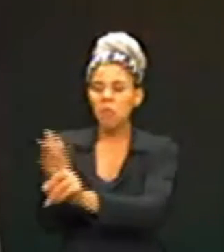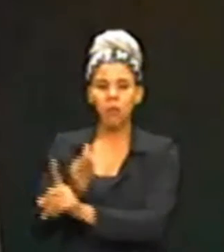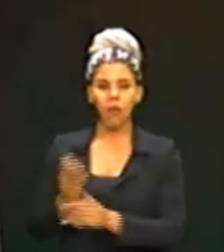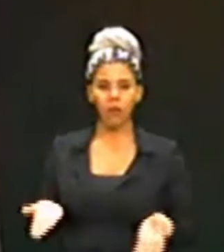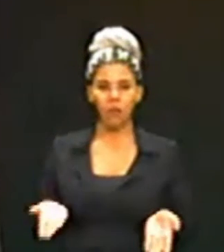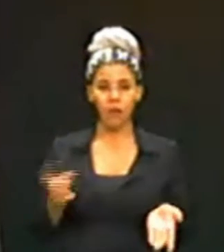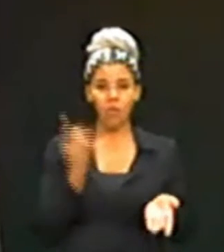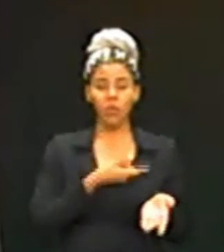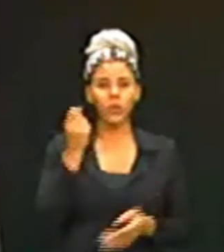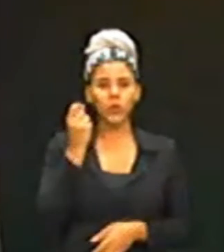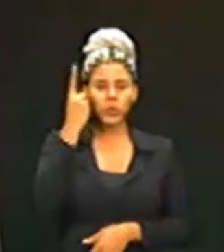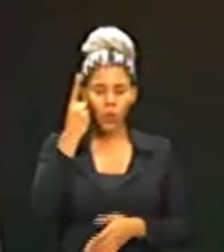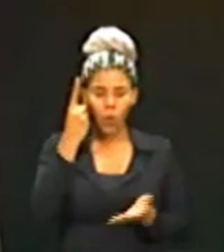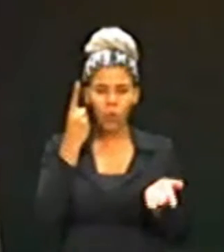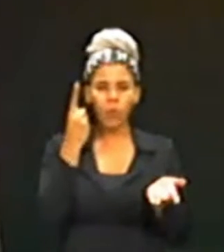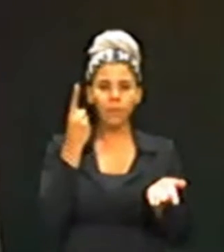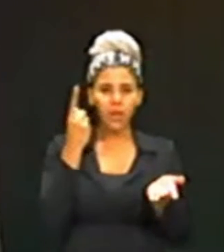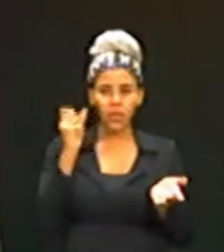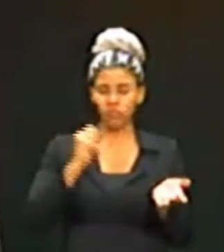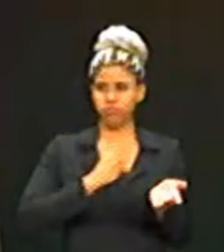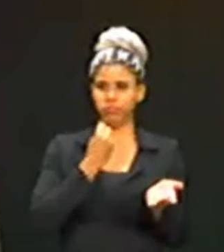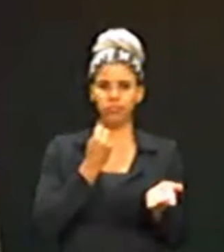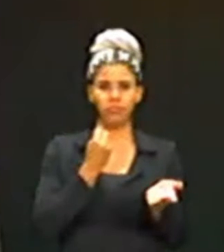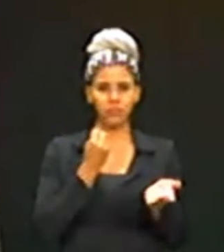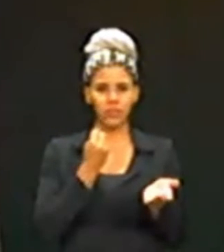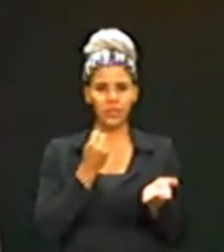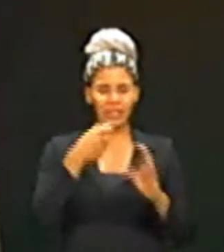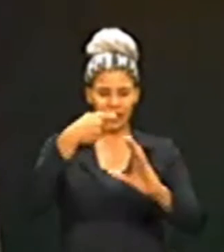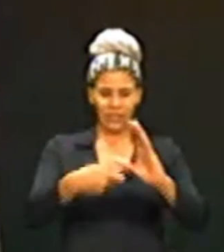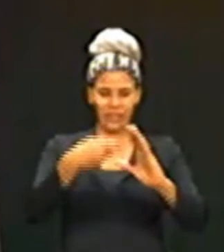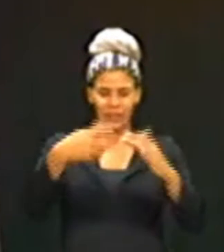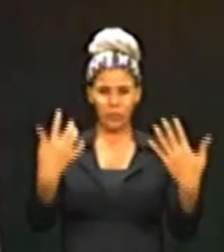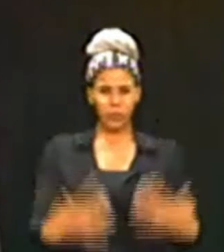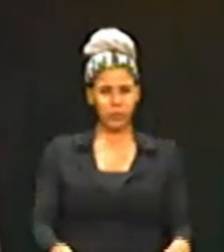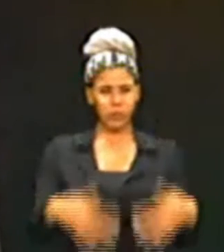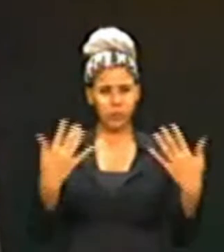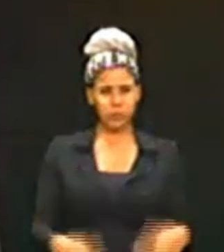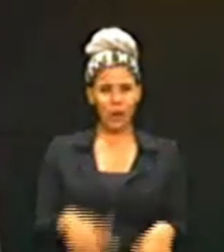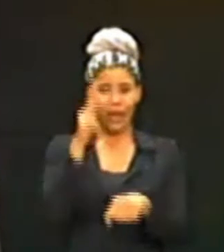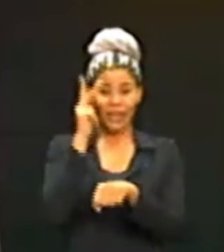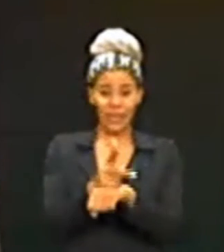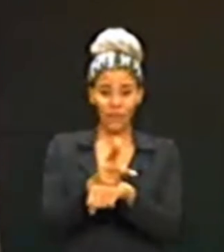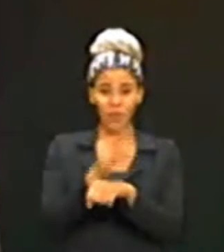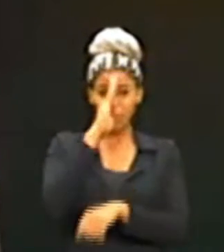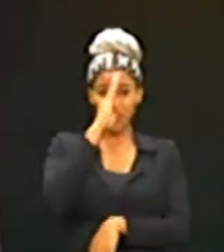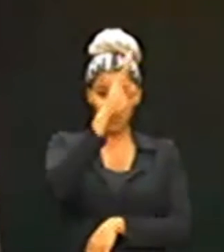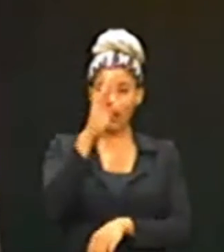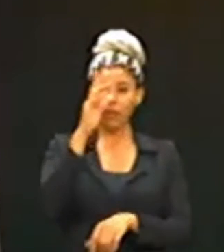tomamos conhecimento, com indignação, daquelas imagens, porque elas foram gravadas e, sobretudo, envolviam pessoas